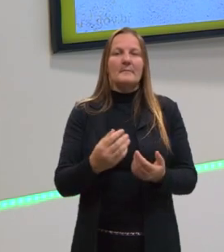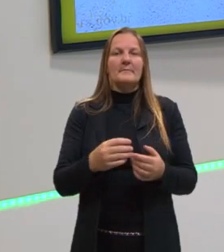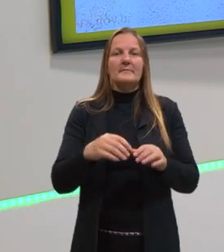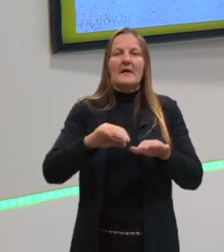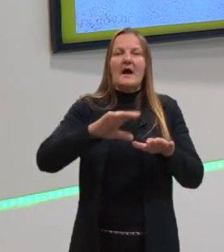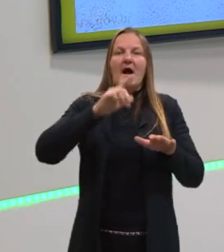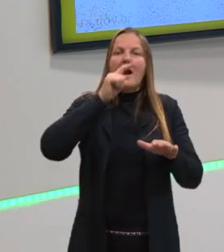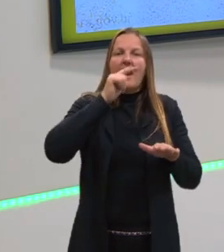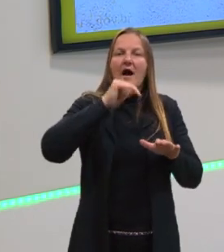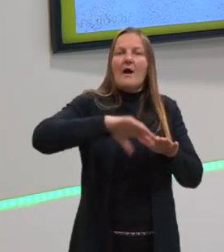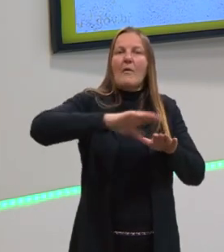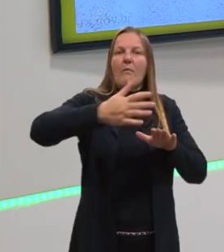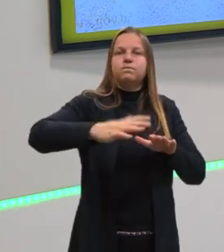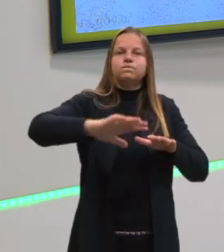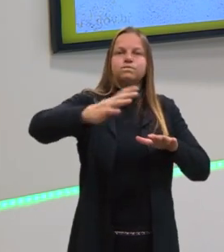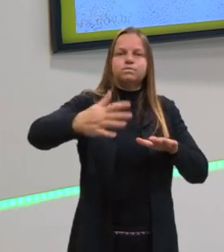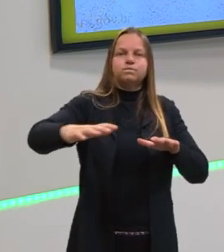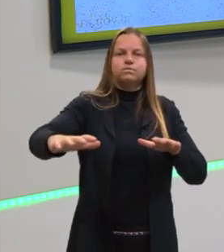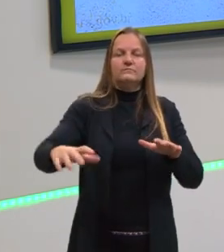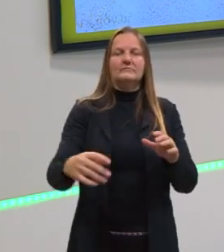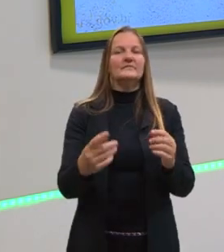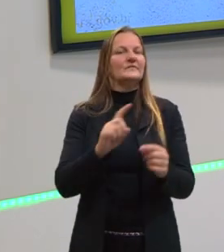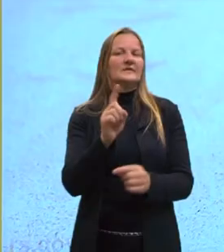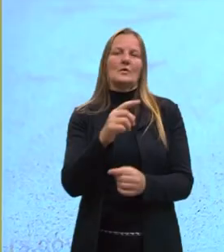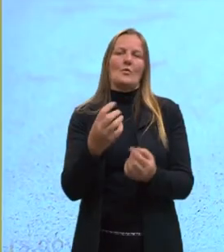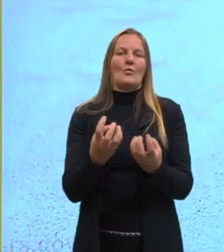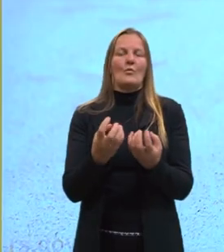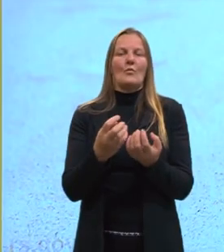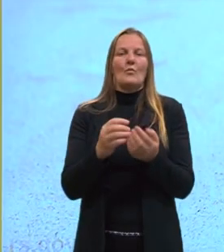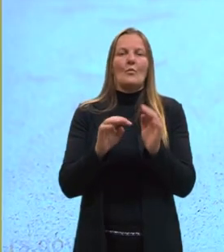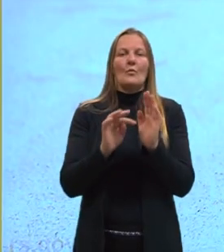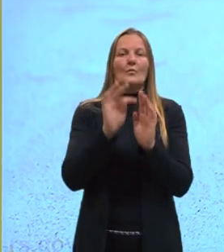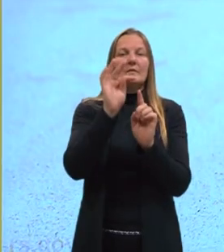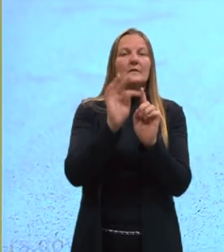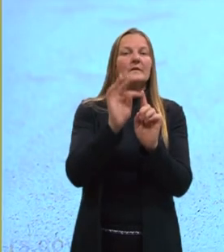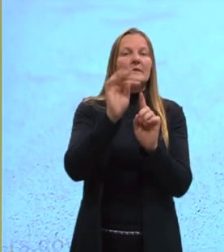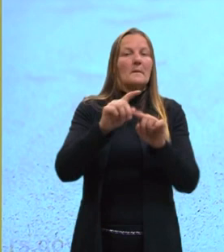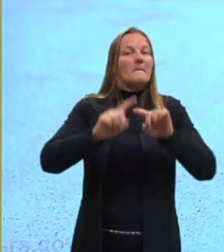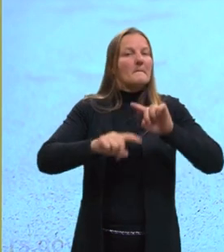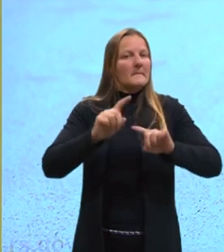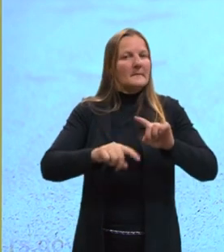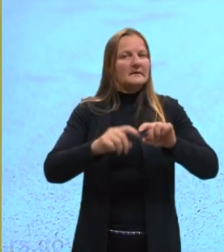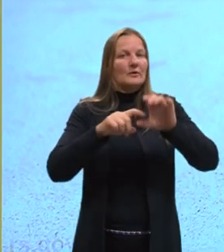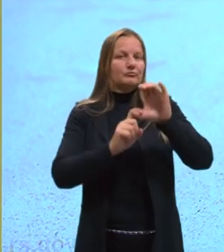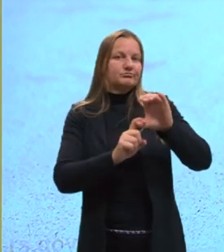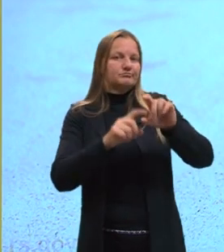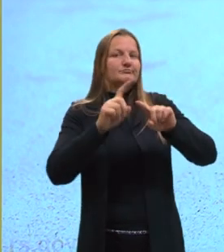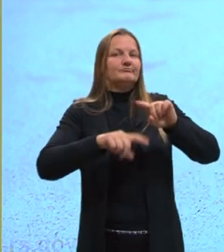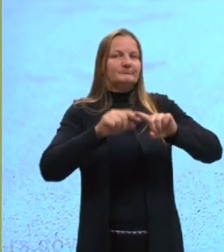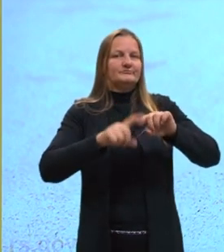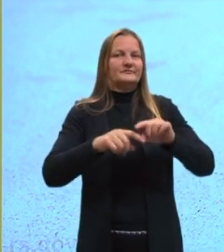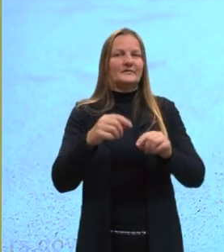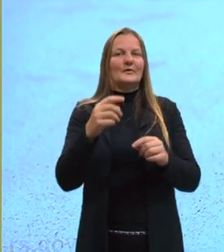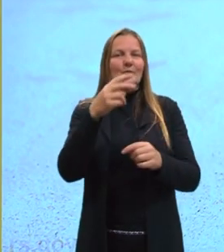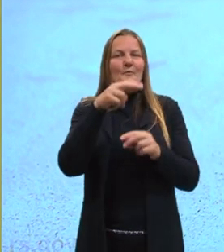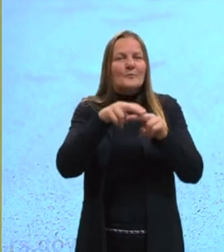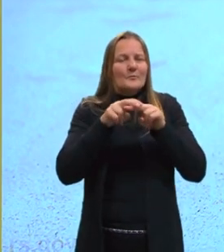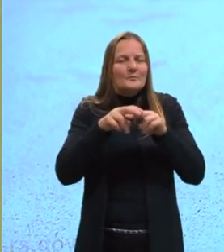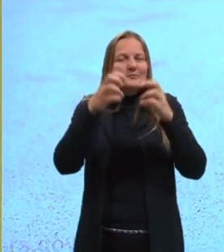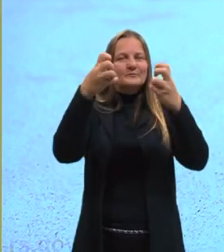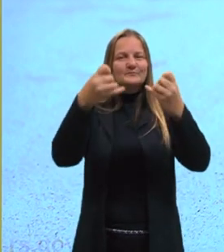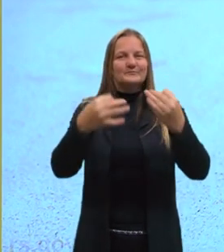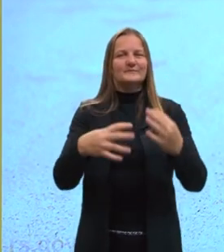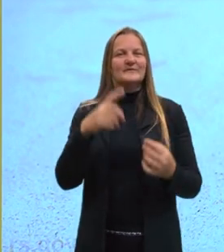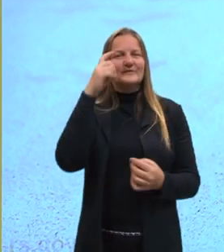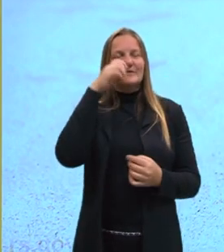a gente tem menos areia e mais água, algo do tipo, mas não. Isso está envolvido com o material, tá? Então, por isso que é difícil, né, a